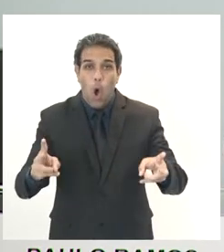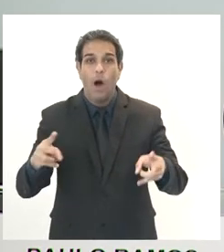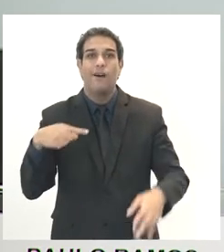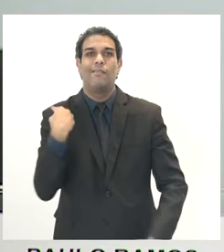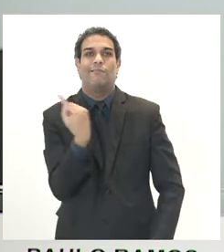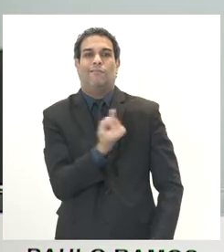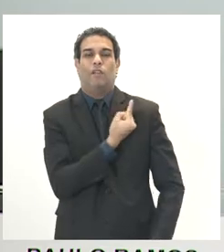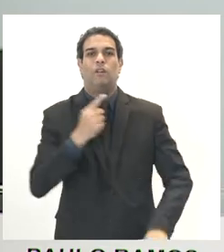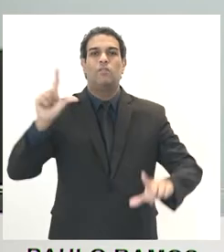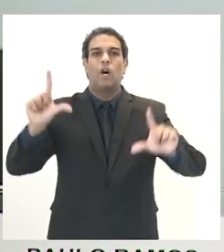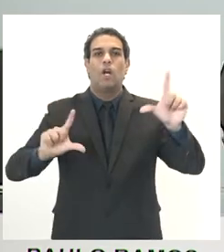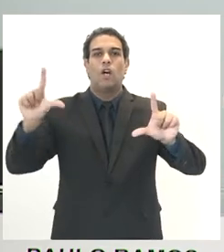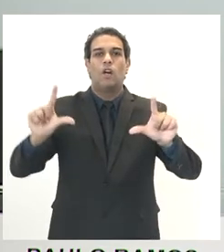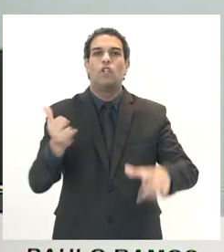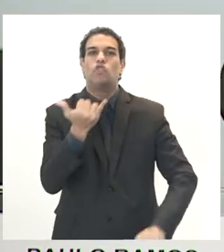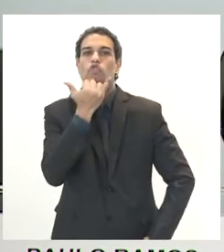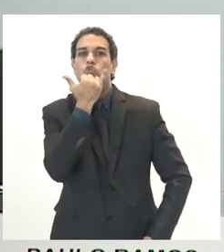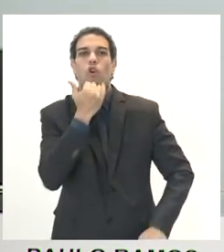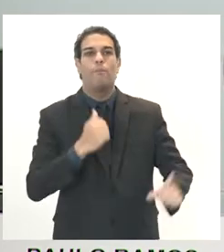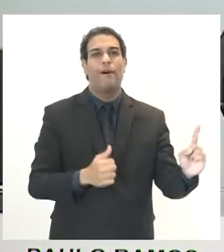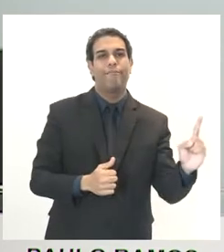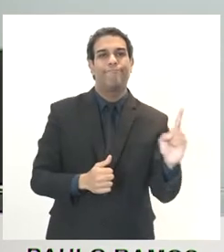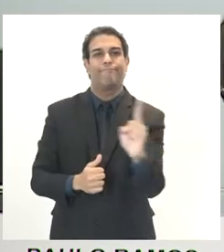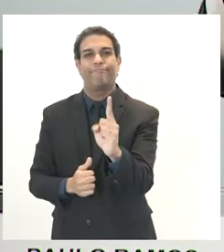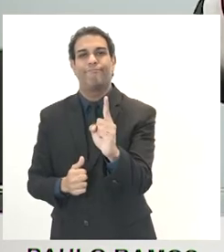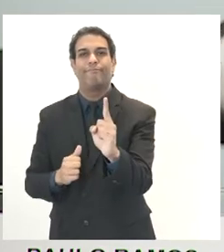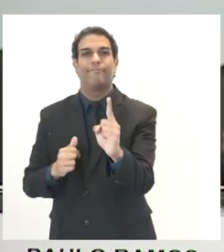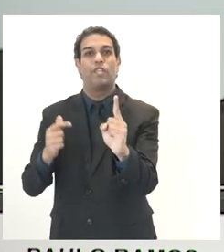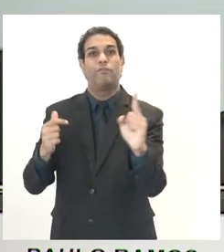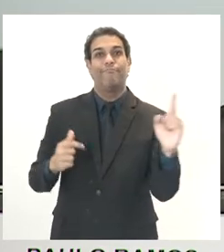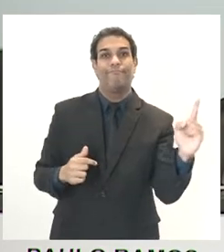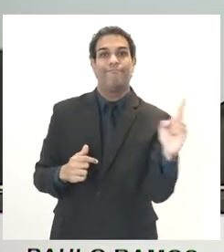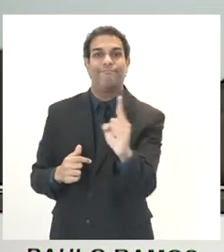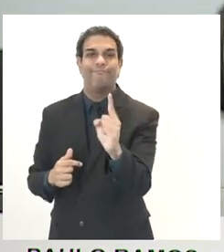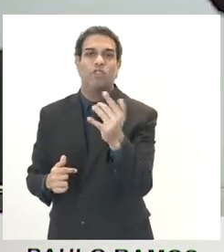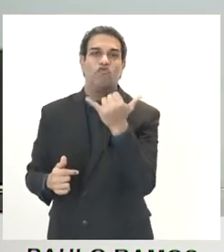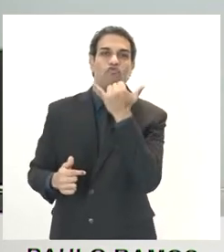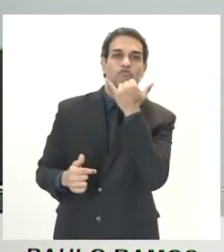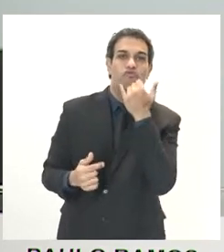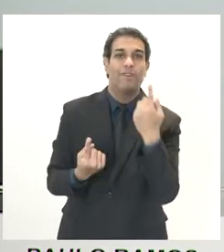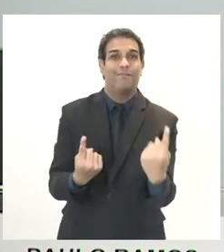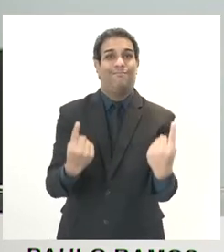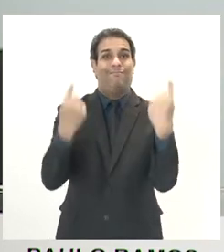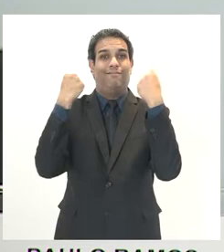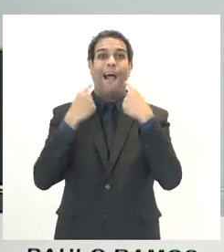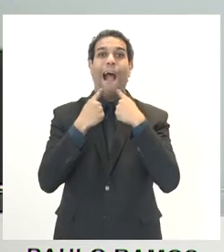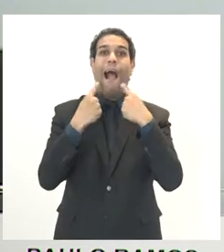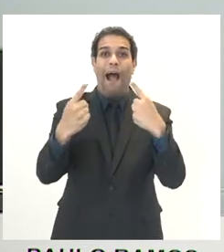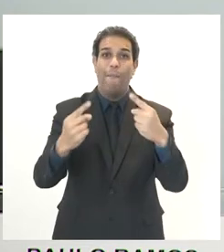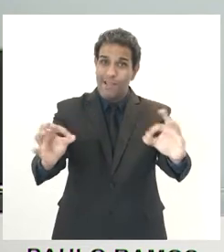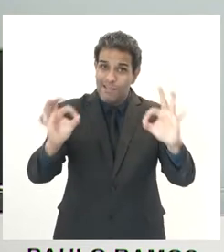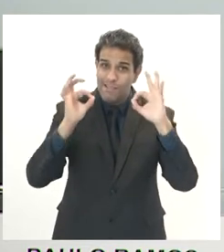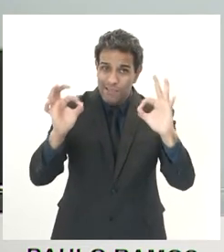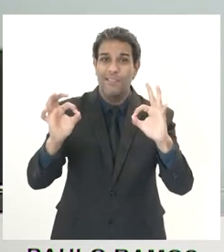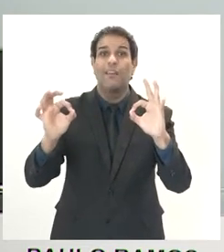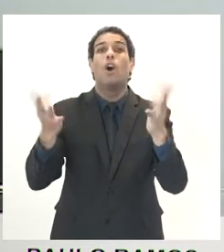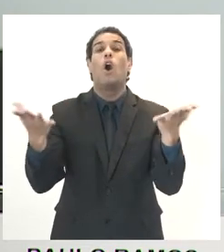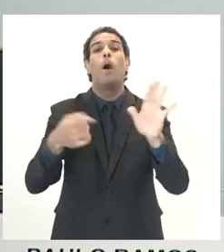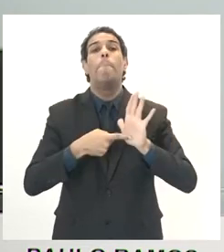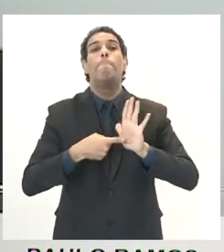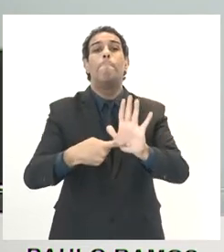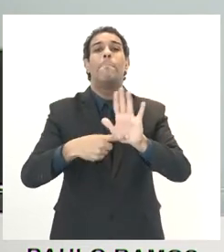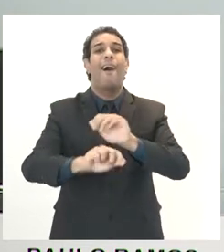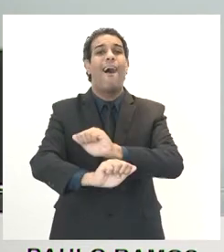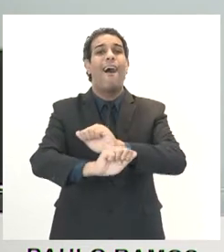trabalho, o assessor passou aqui em frente à câmera duas vezes. E de lá veio a reclamação. É isso mesmo. Para demonstrar